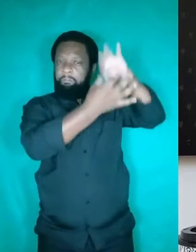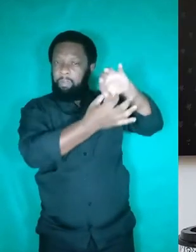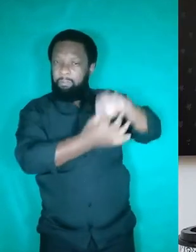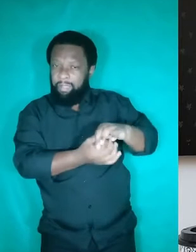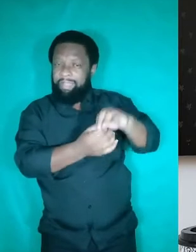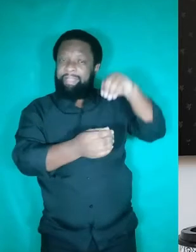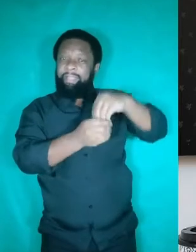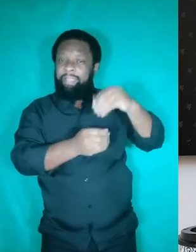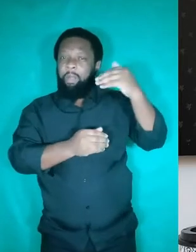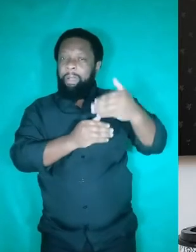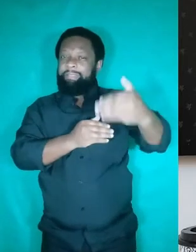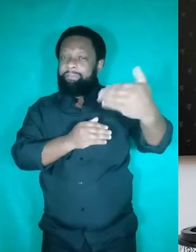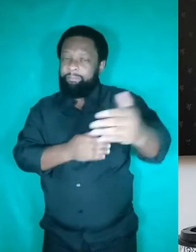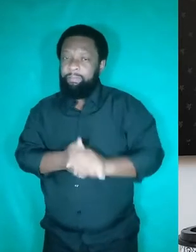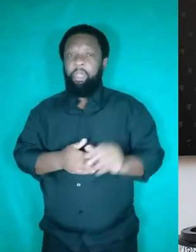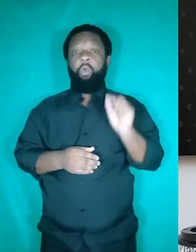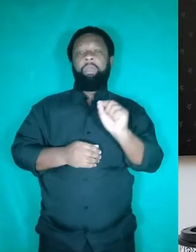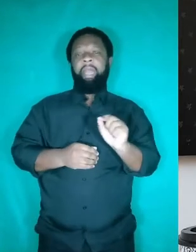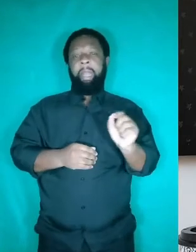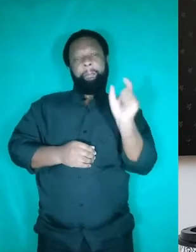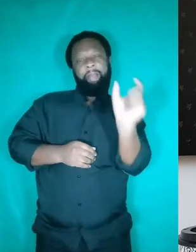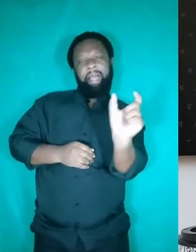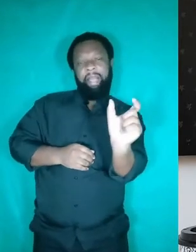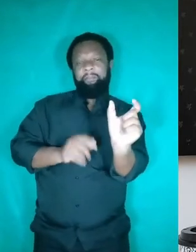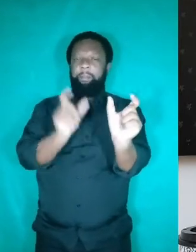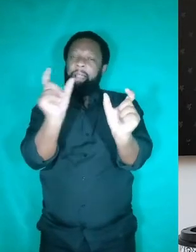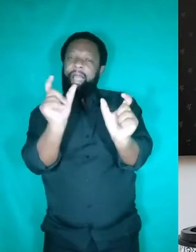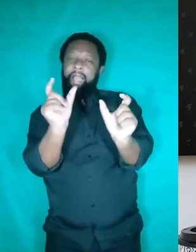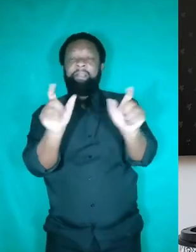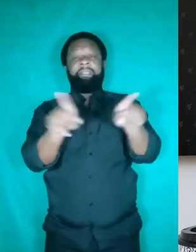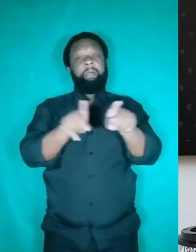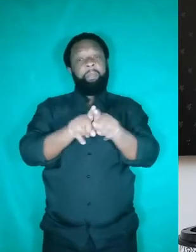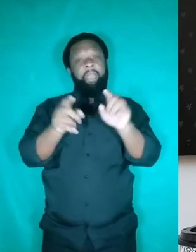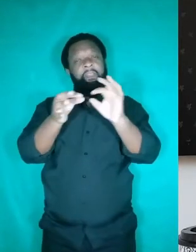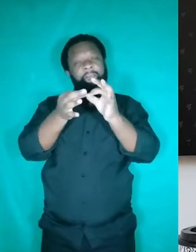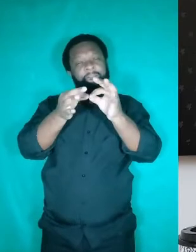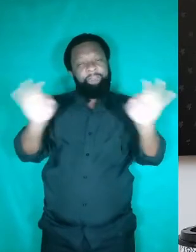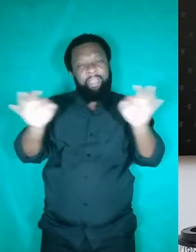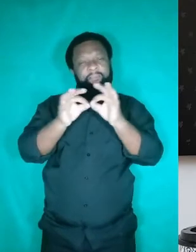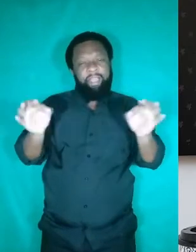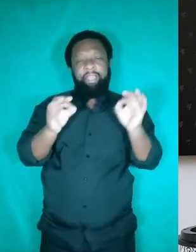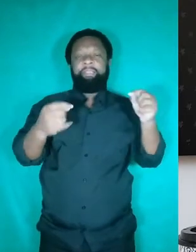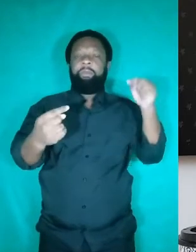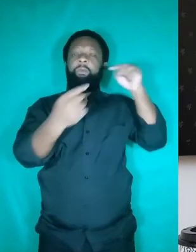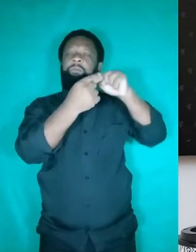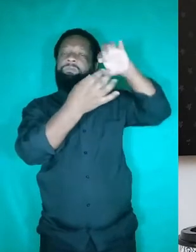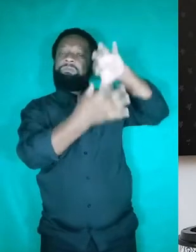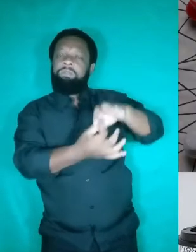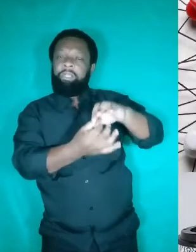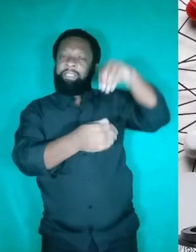É o uso de determinadas palavras e expressões que vão funcionar como elo entre partes do nosso texto.